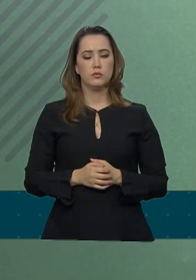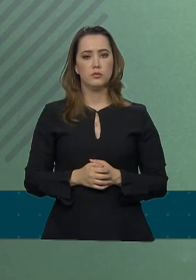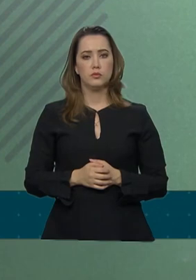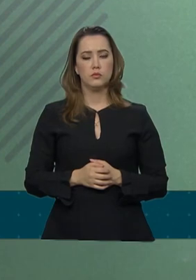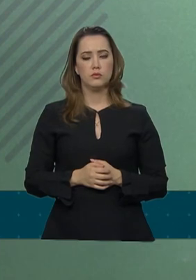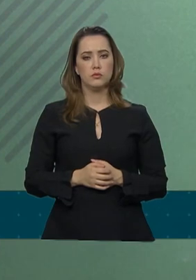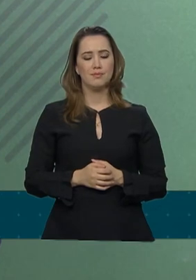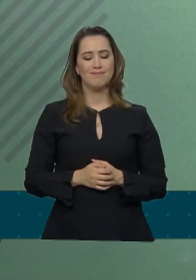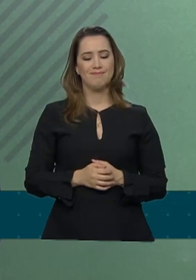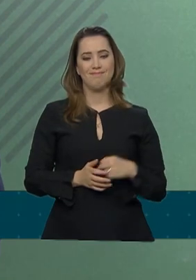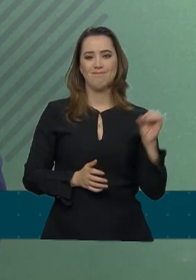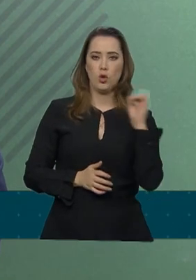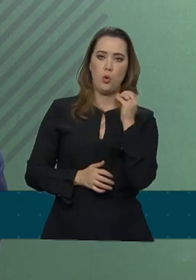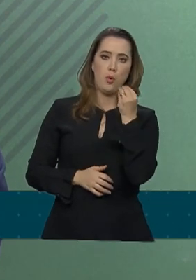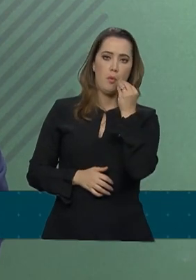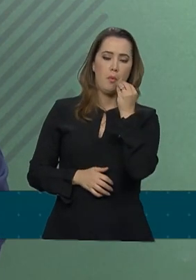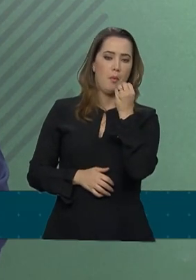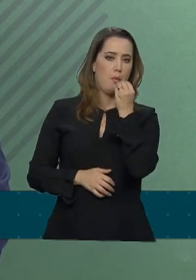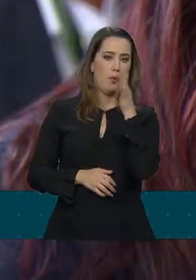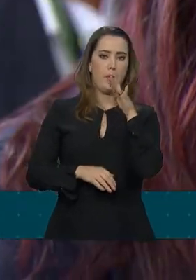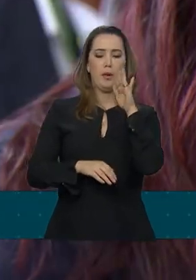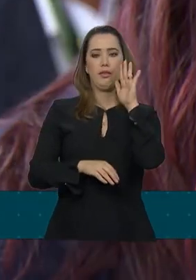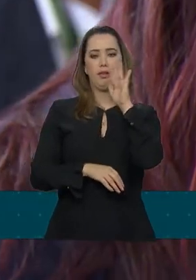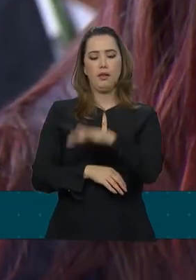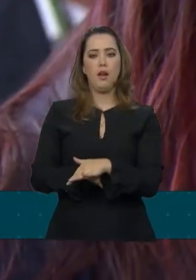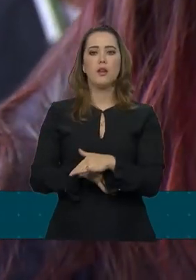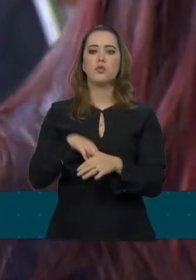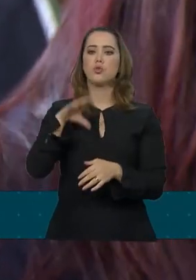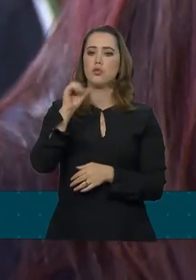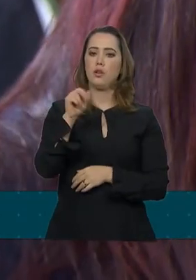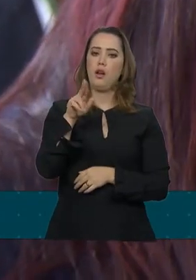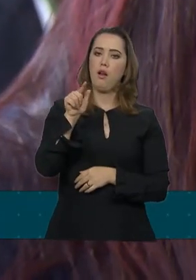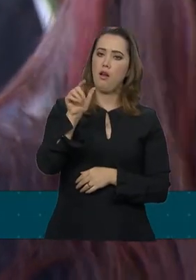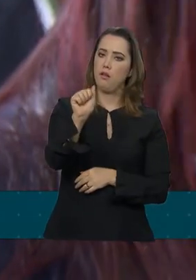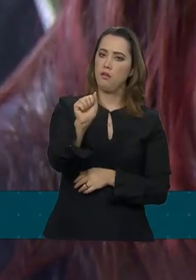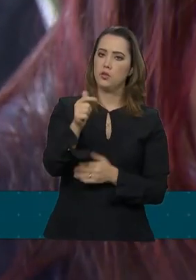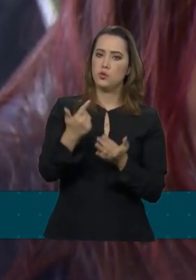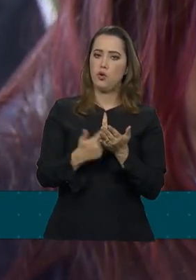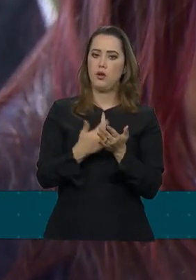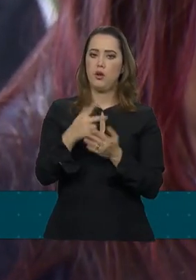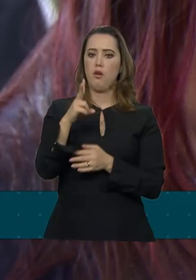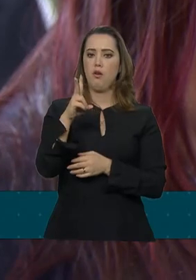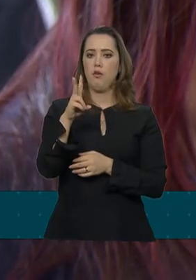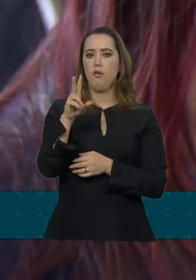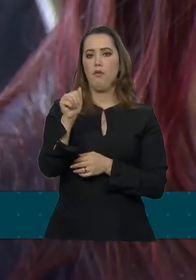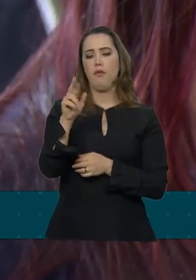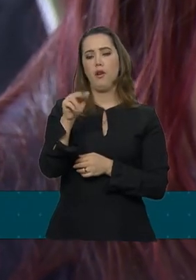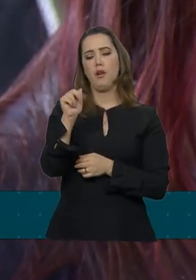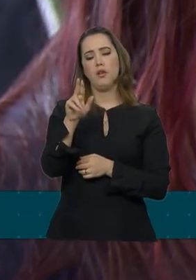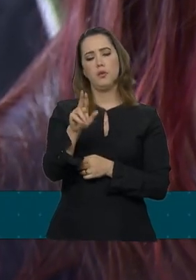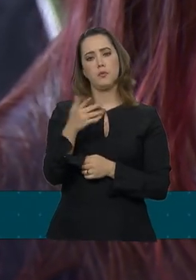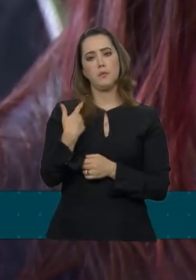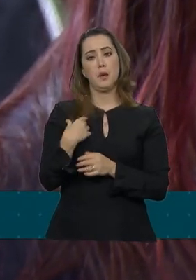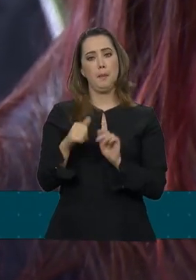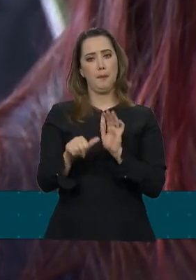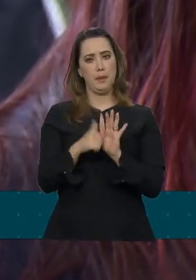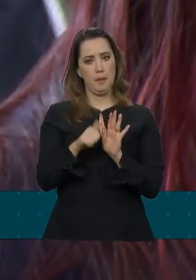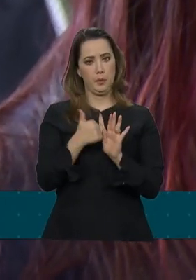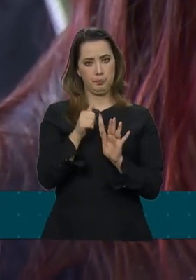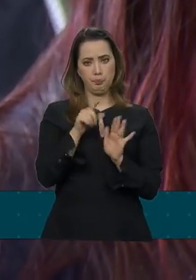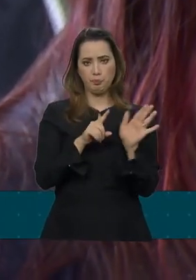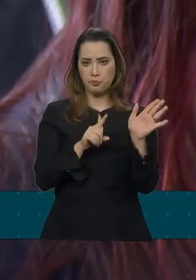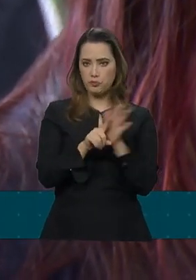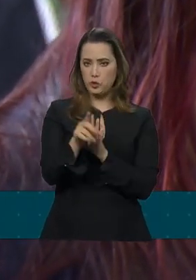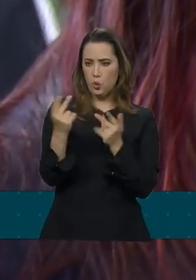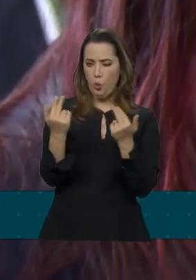Boa tarde, portavoz, Carla Araújo do Valor. Tudo bom, Carla? Também um pouco ainda na linha da questão dos colegas. Primeiro, em relação a